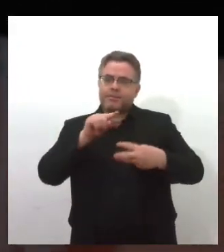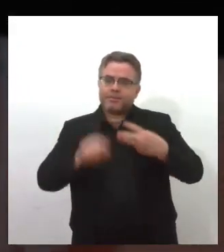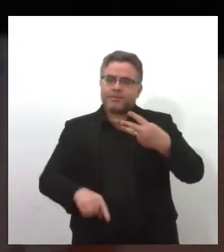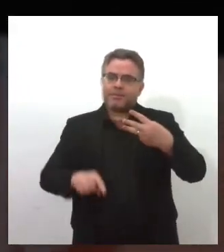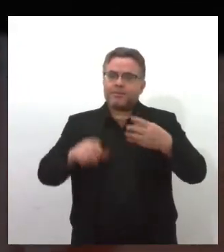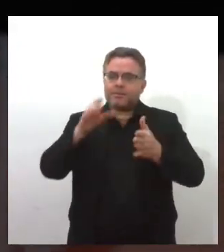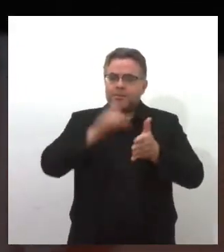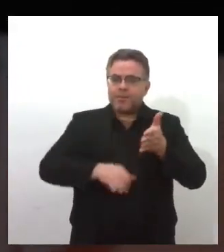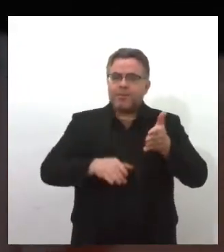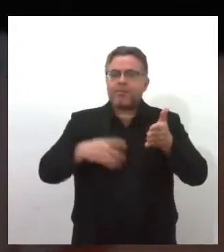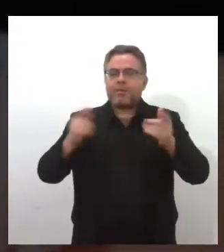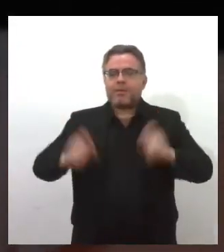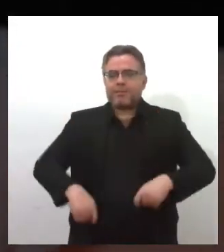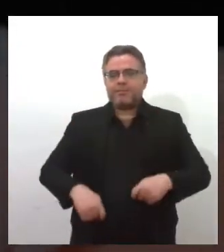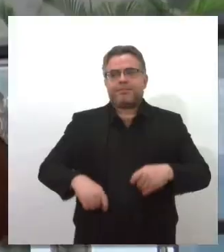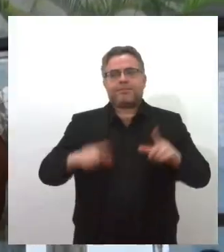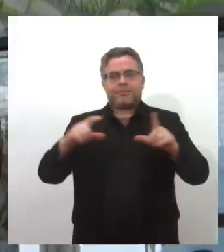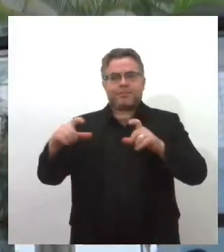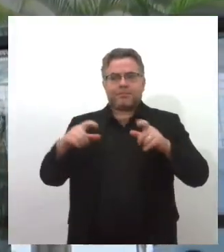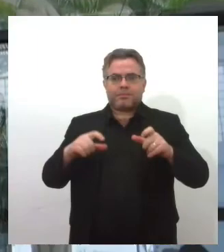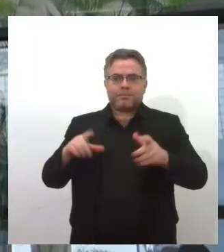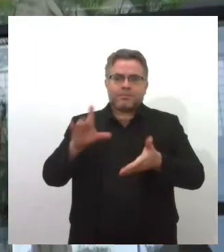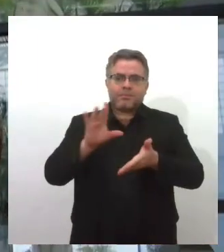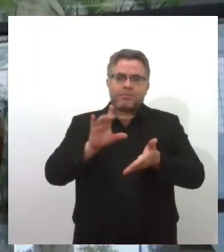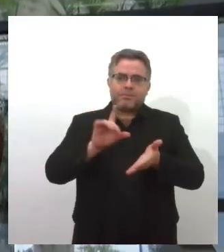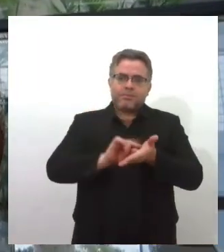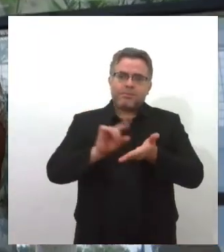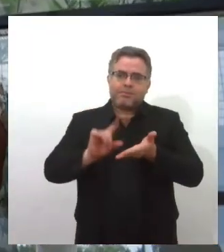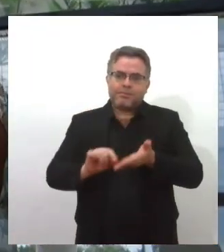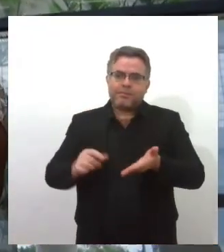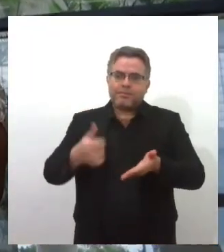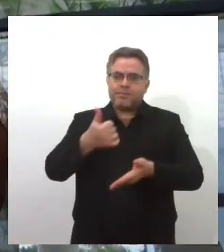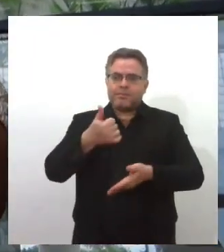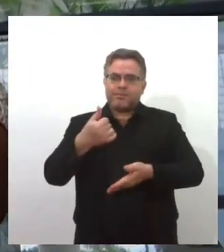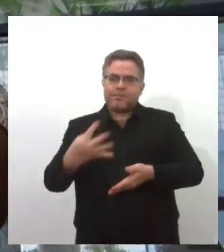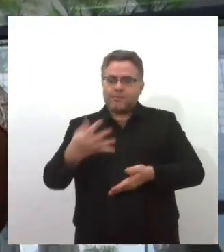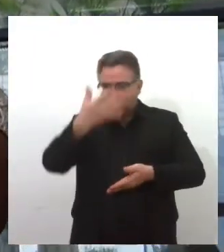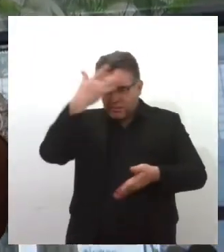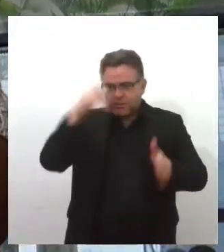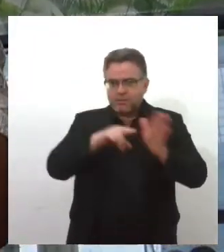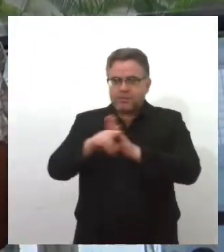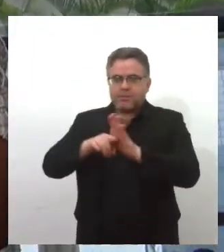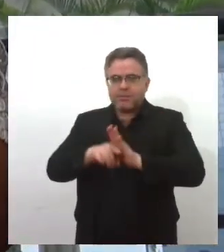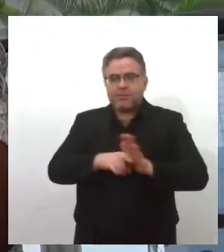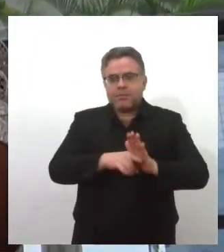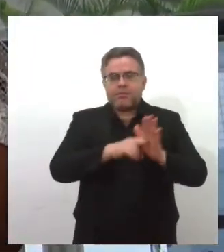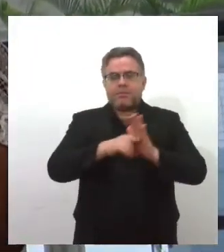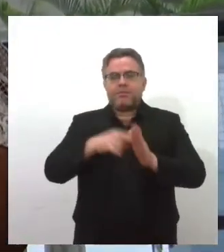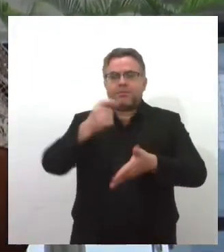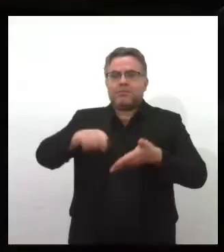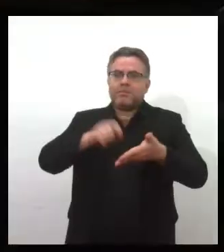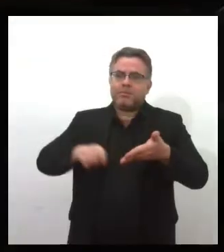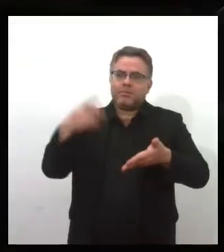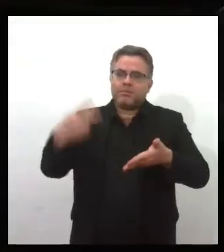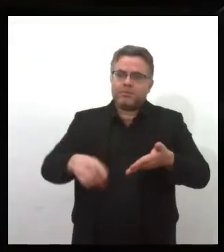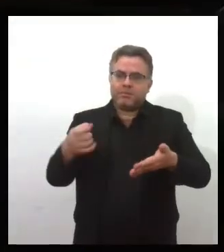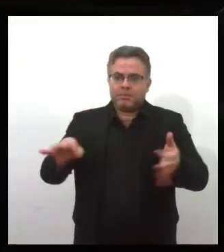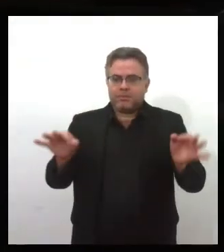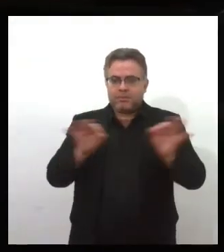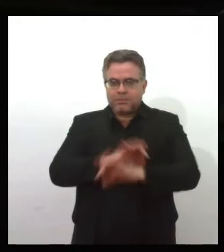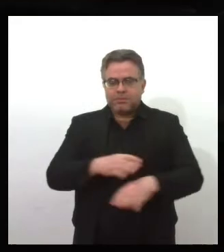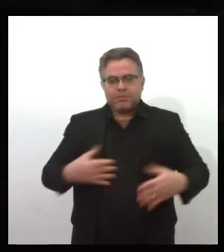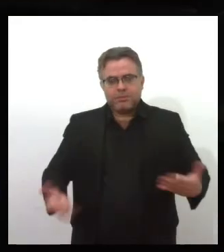fotográfico e os artigos produzidos por 14 pesquisadores e escritores sergipanos. Nós